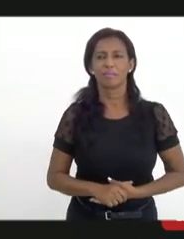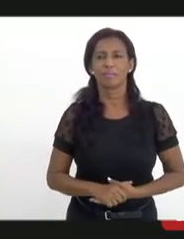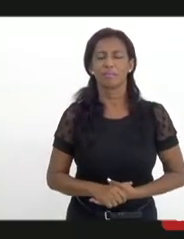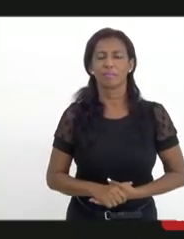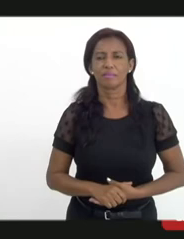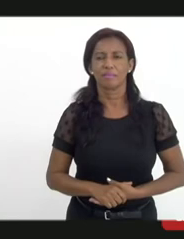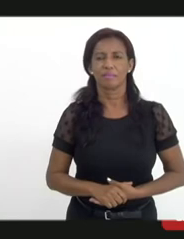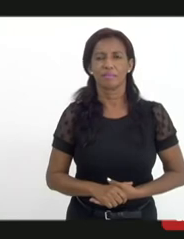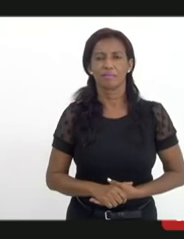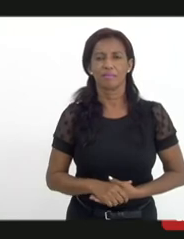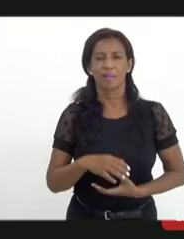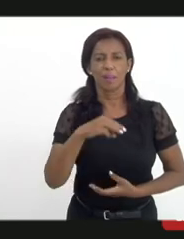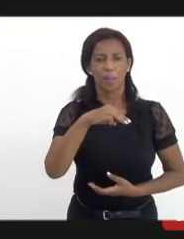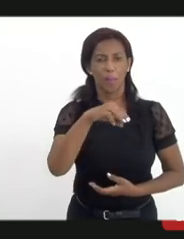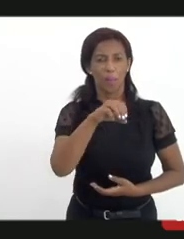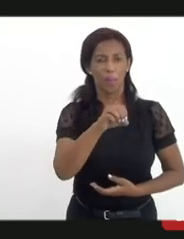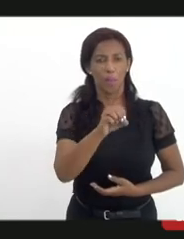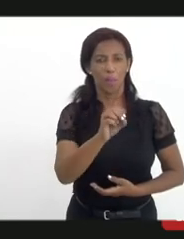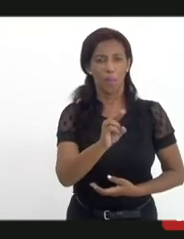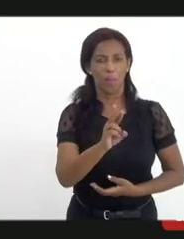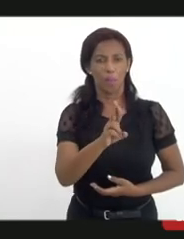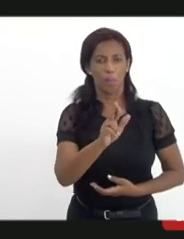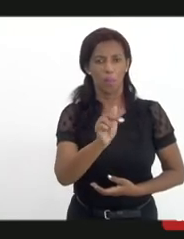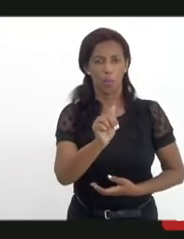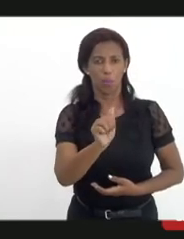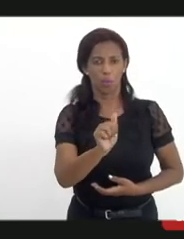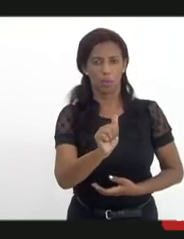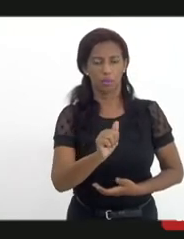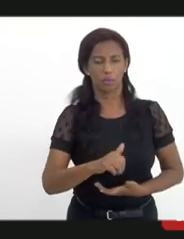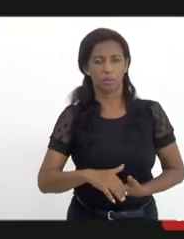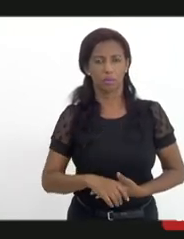é o senhor Moura, Marcos Moura.